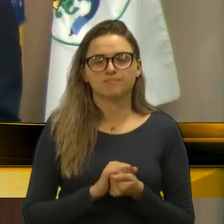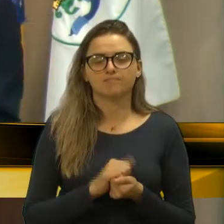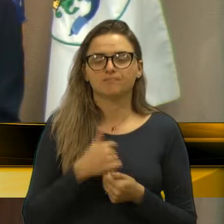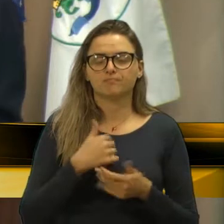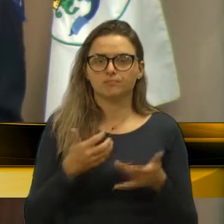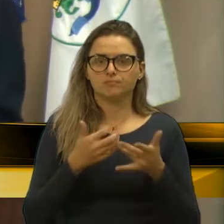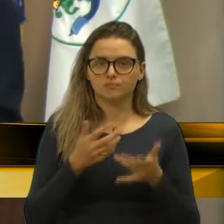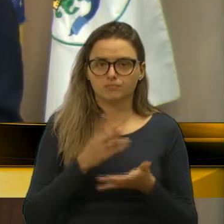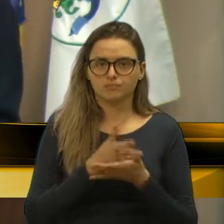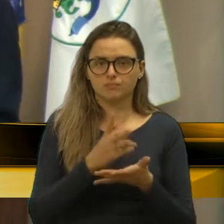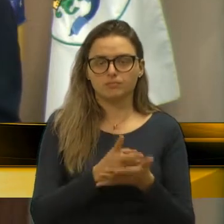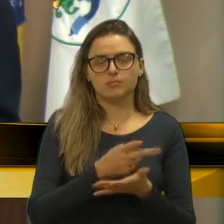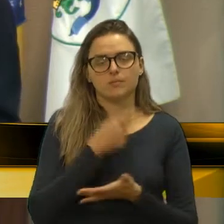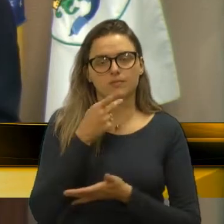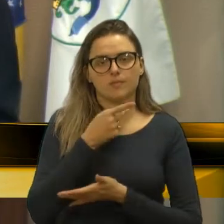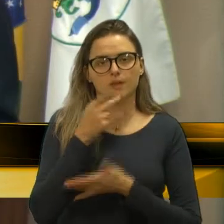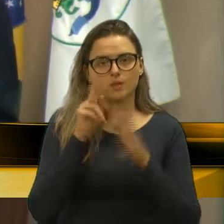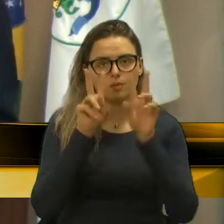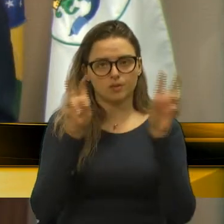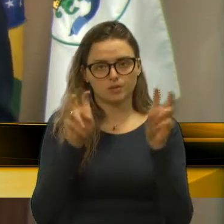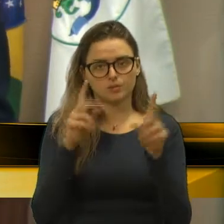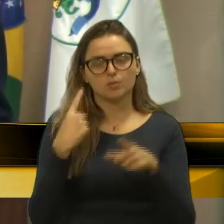esse assunto também, porque,